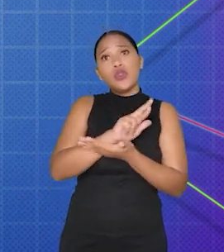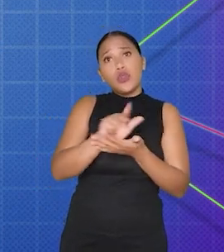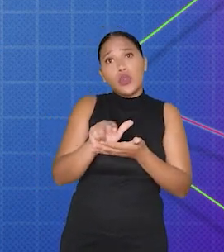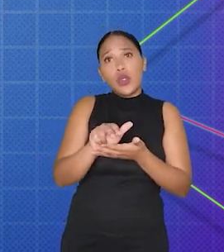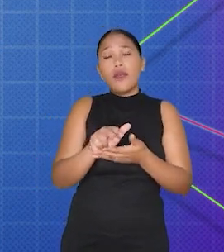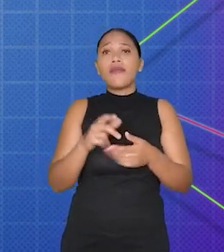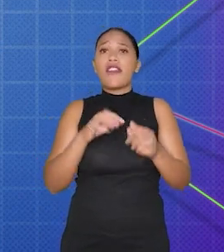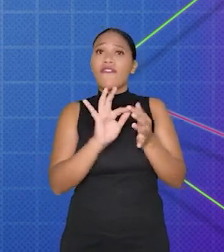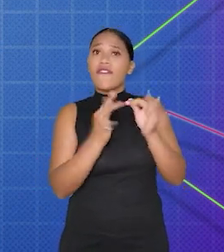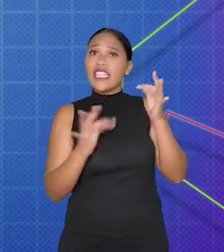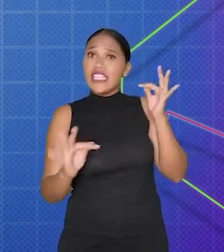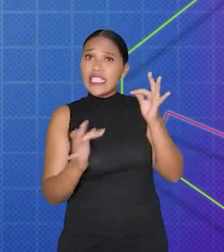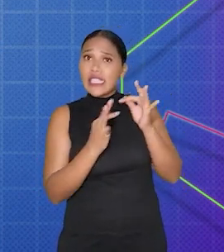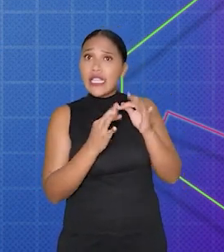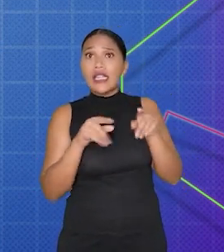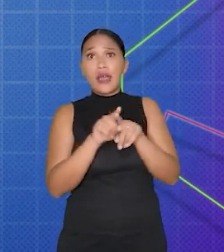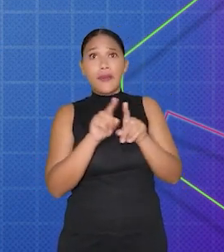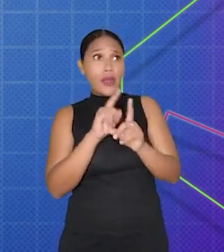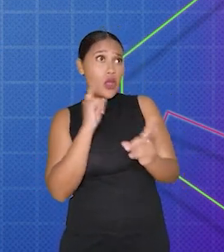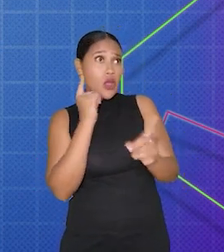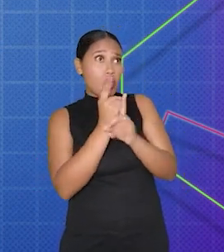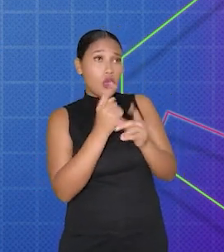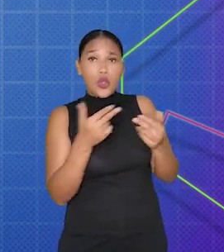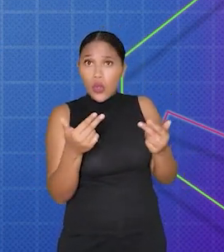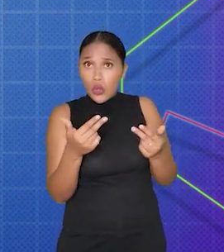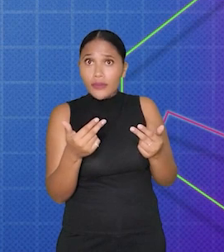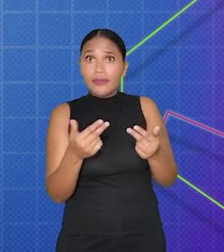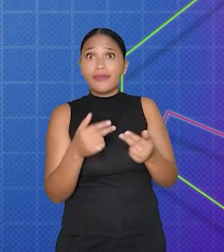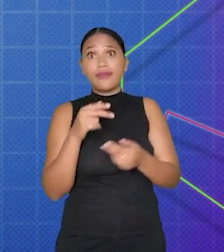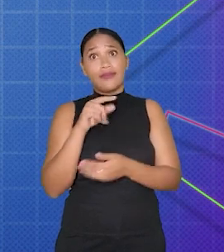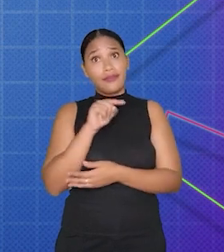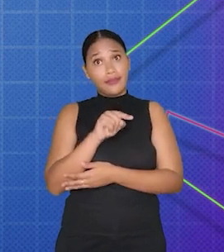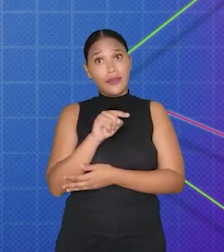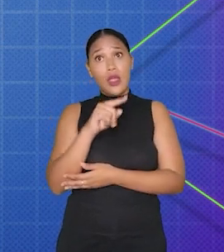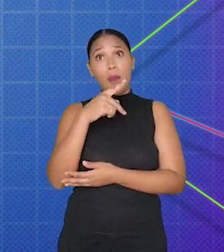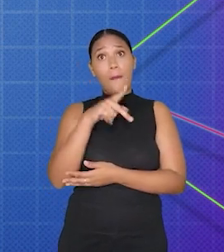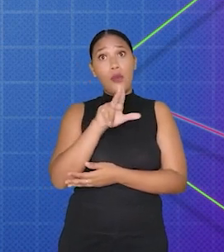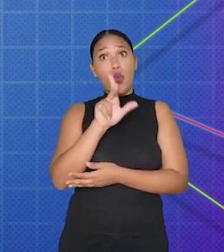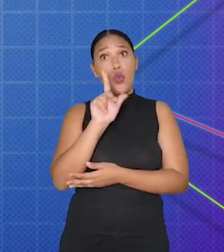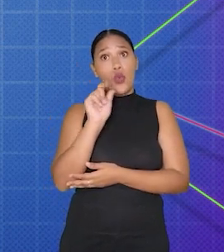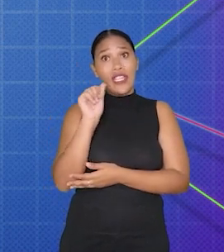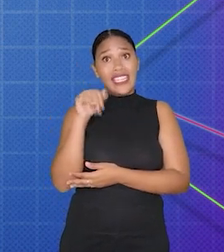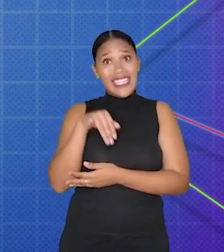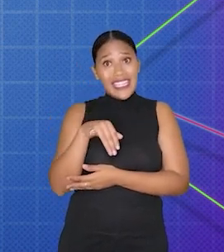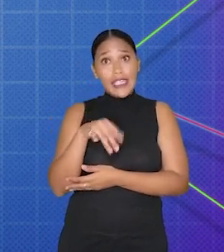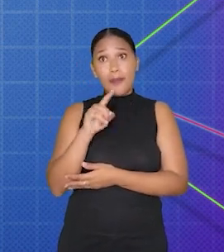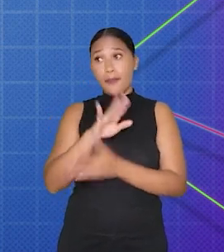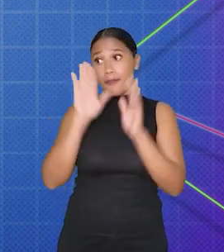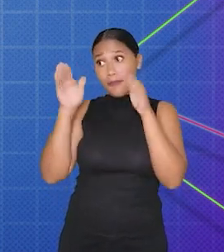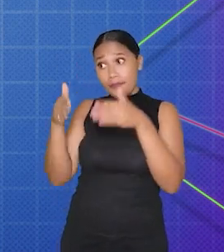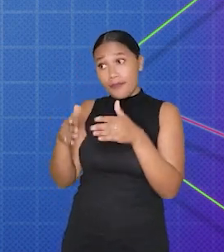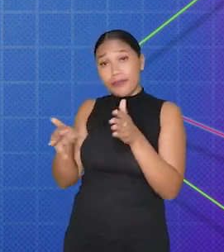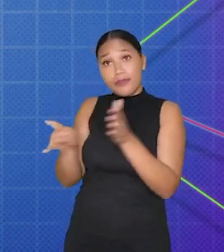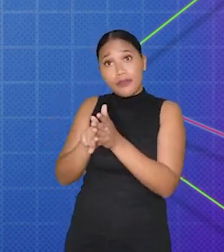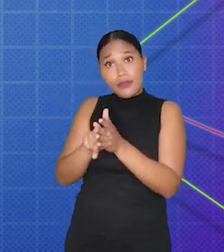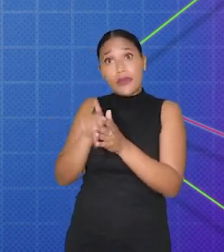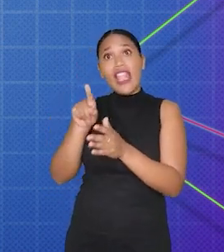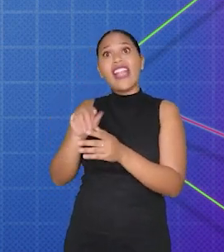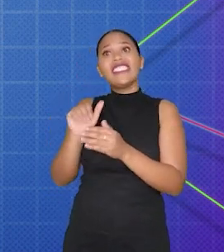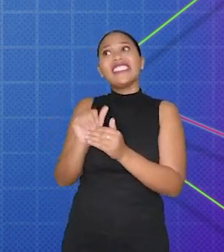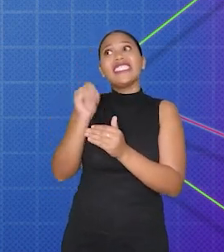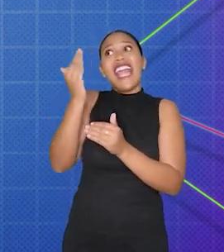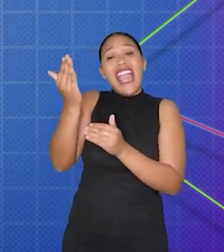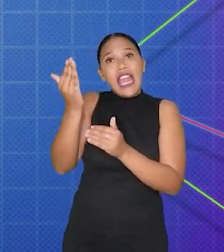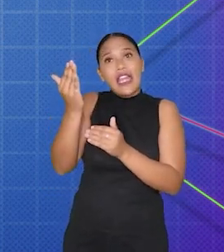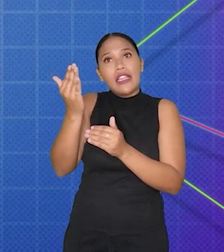avançados como física avançada e detecção de colisão. Os plugins personalizados, por outro lado, são criados por desenvolvedores